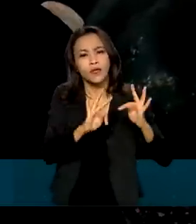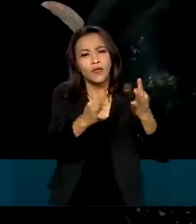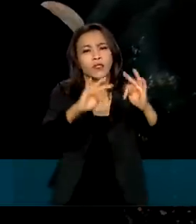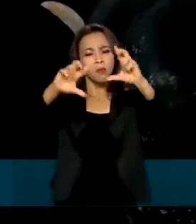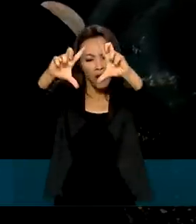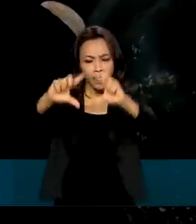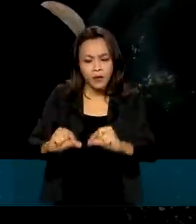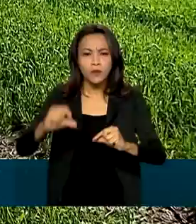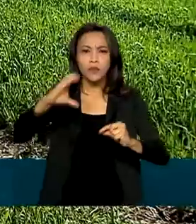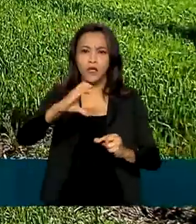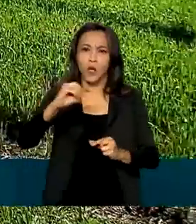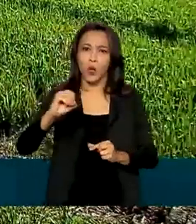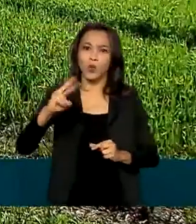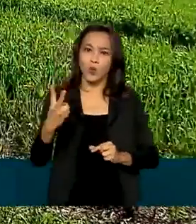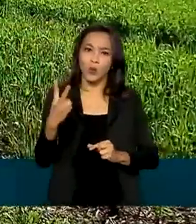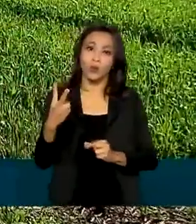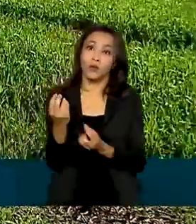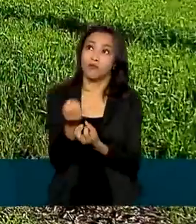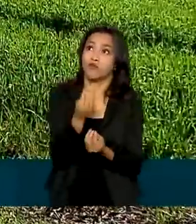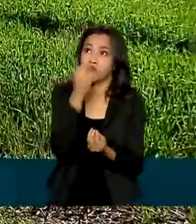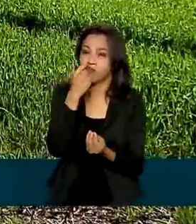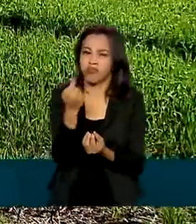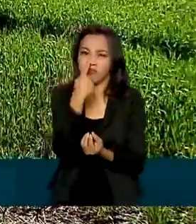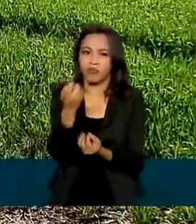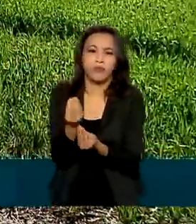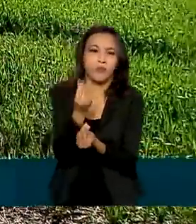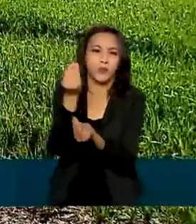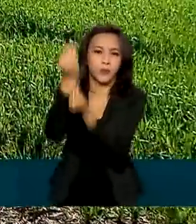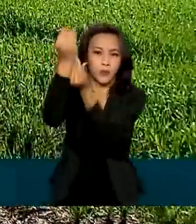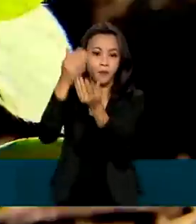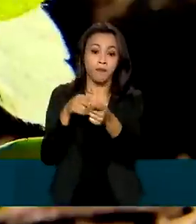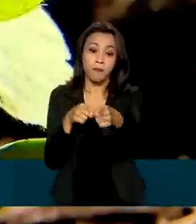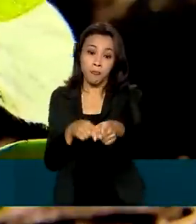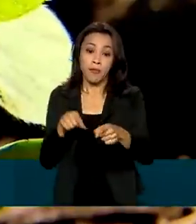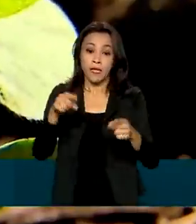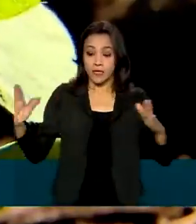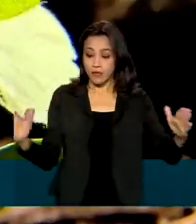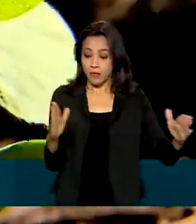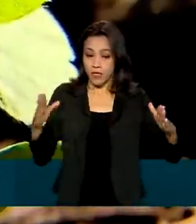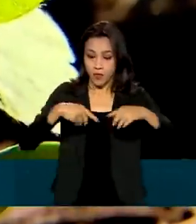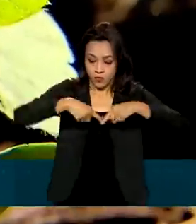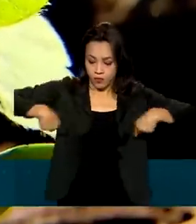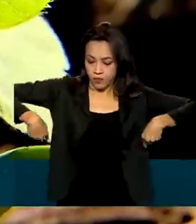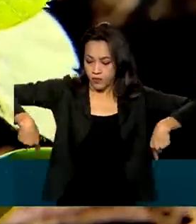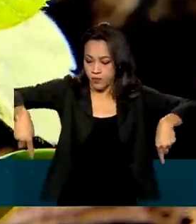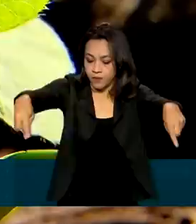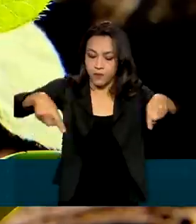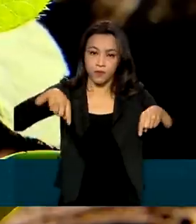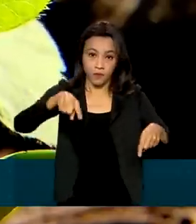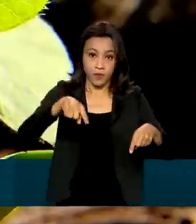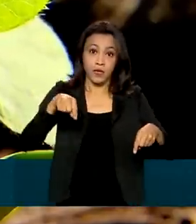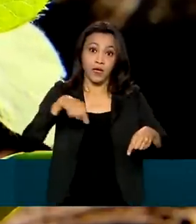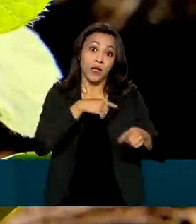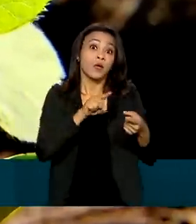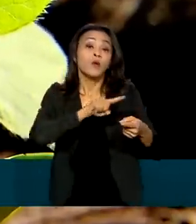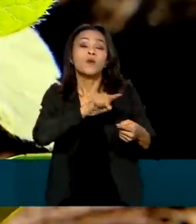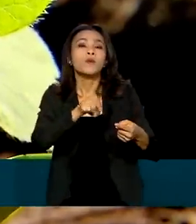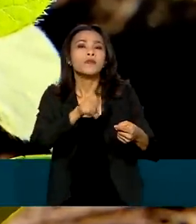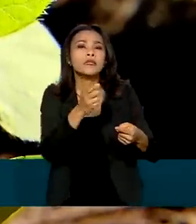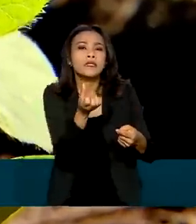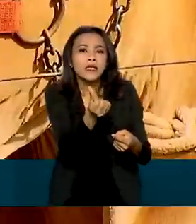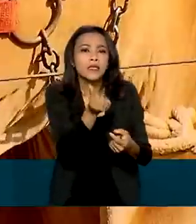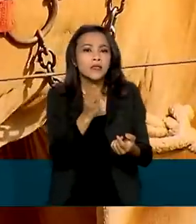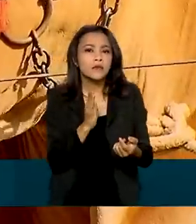emissão de carbono. Para a safra 2022-2023, o programa Agricultura de Baixo Carbono vai destinar 6